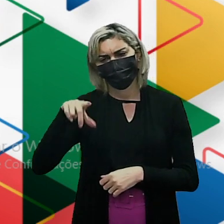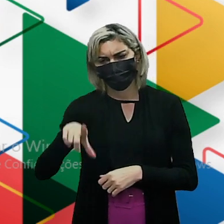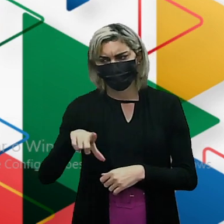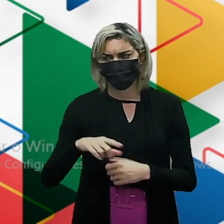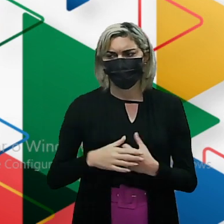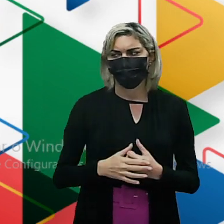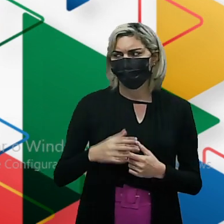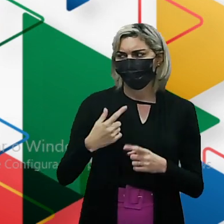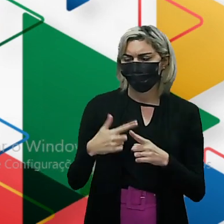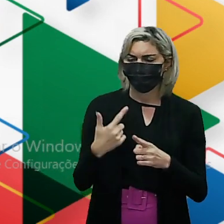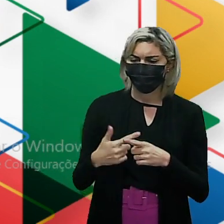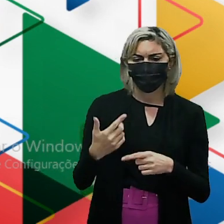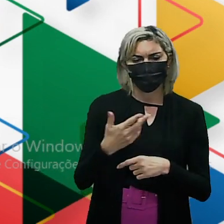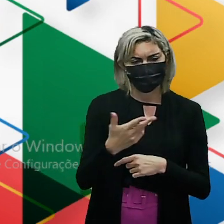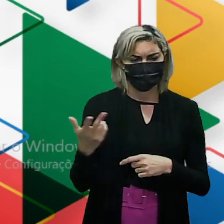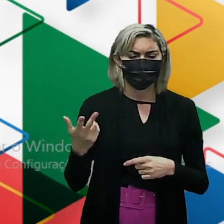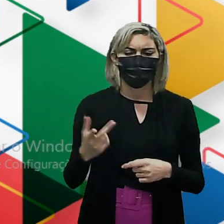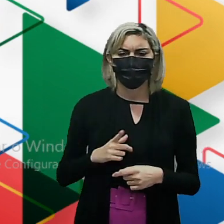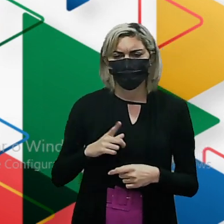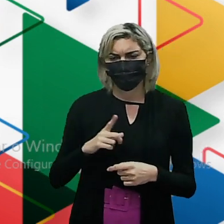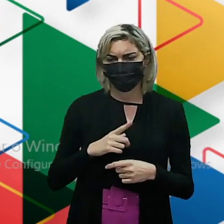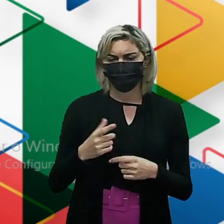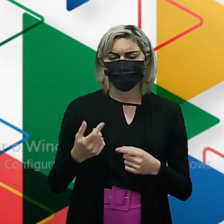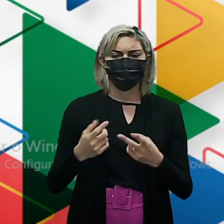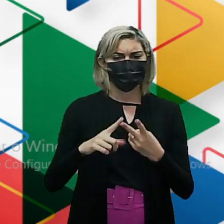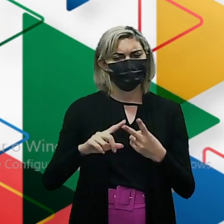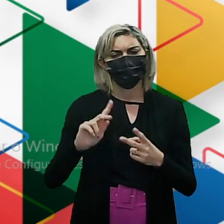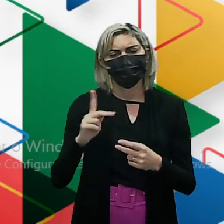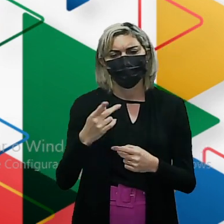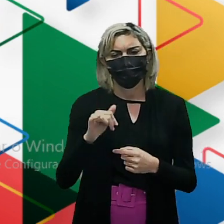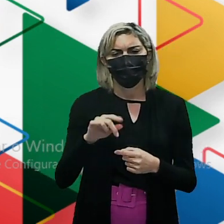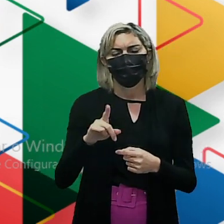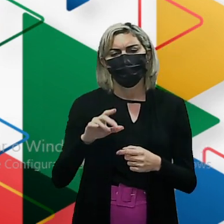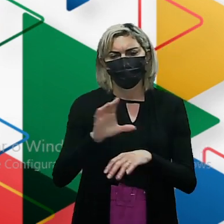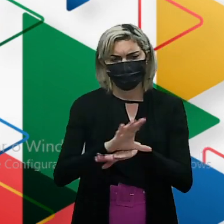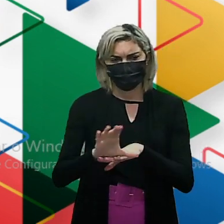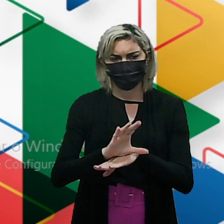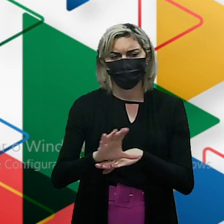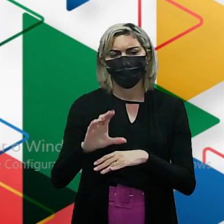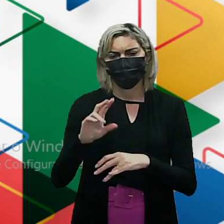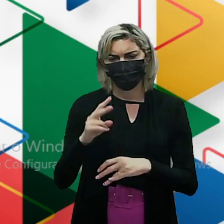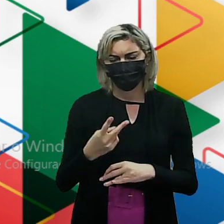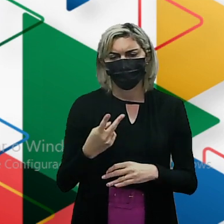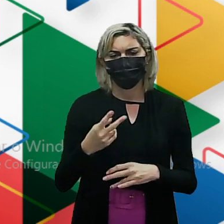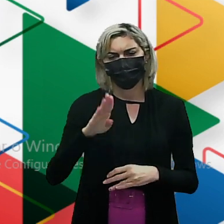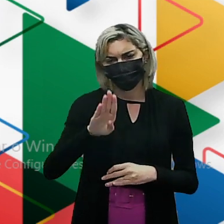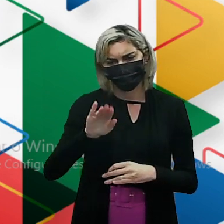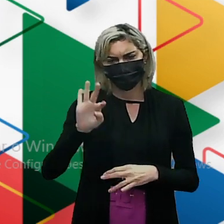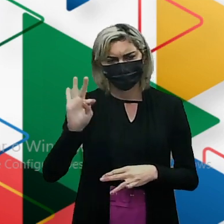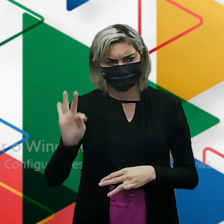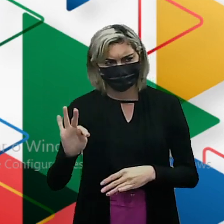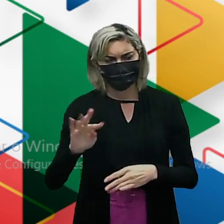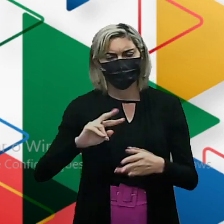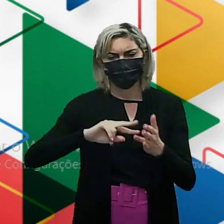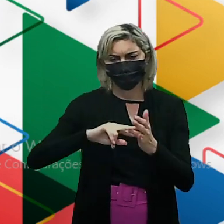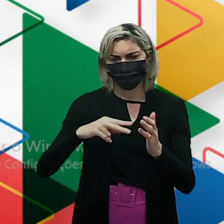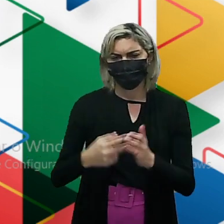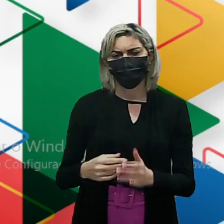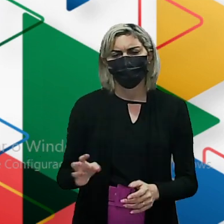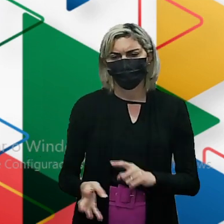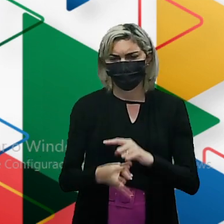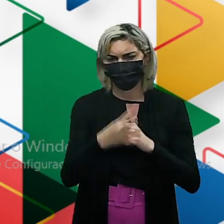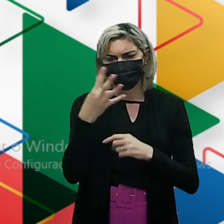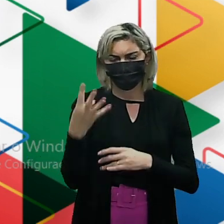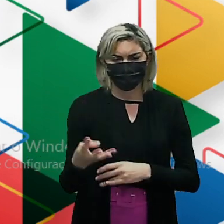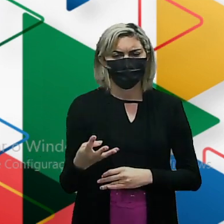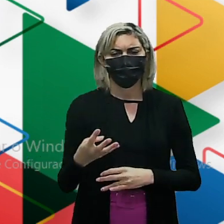Tá? Porque o 2 diz que a hidroxila está ligada no carbono 2. O but significa dizer que tem 4